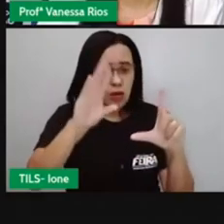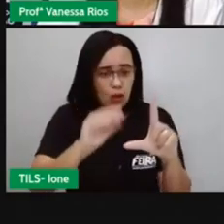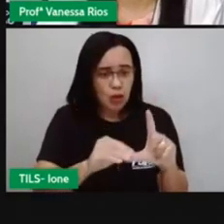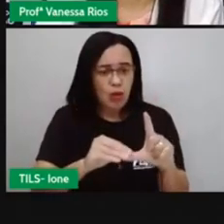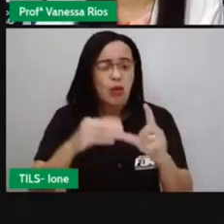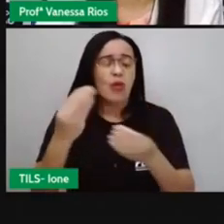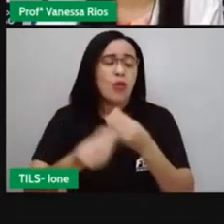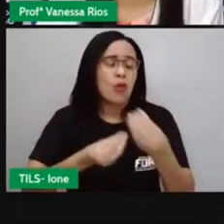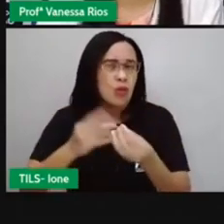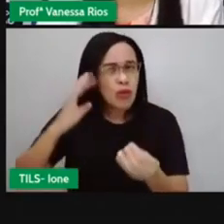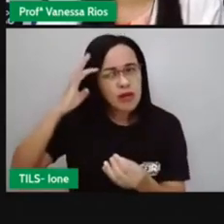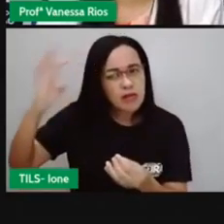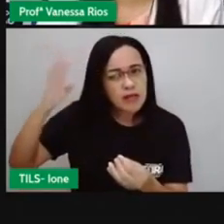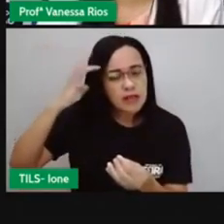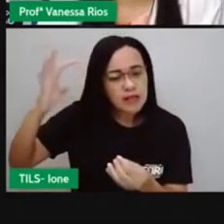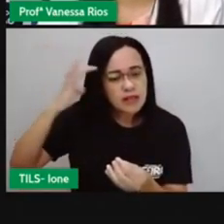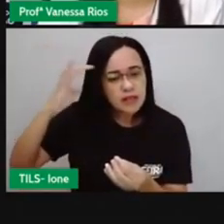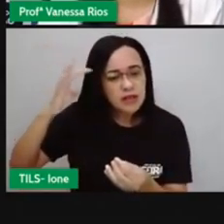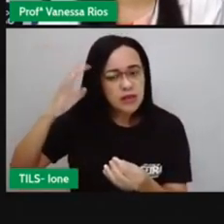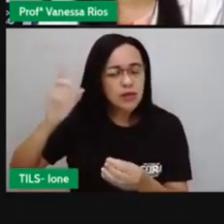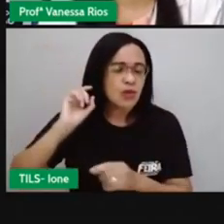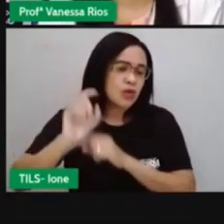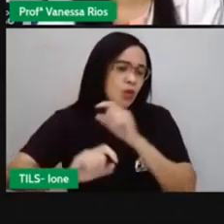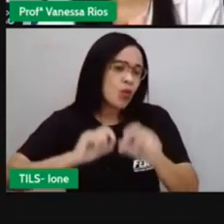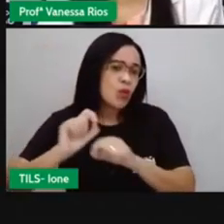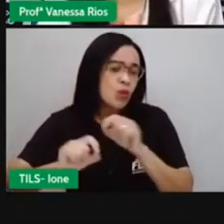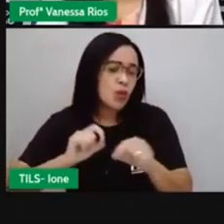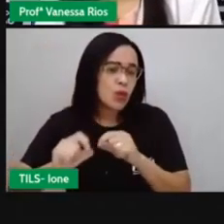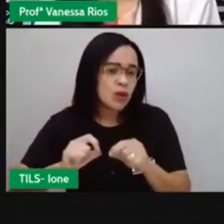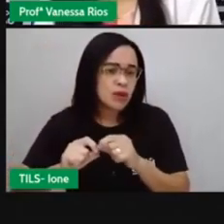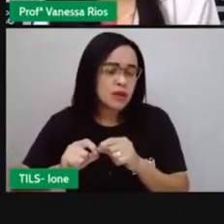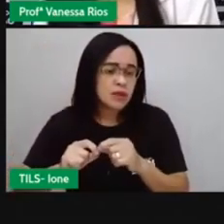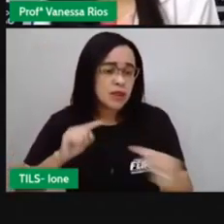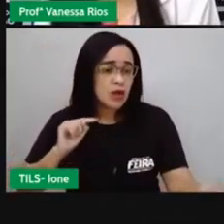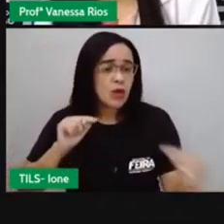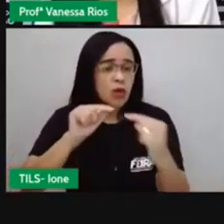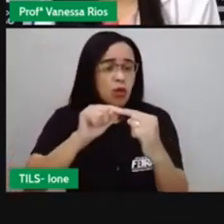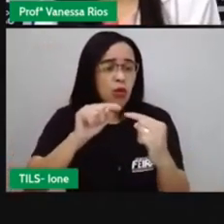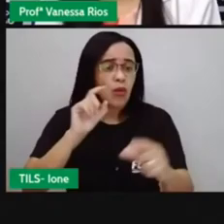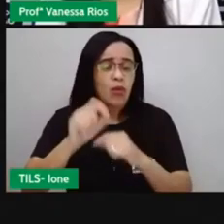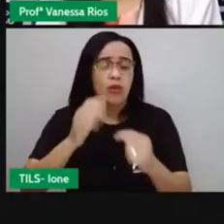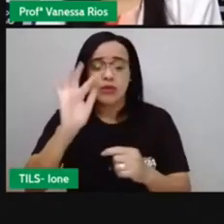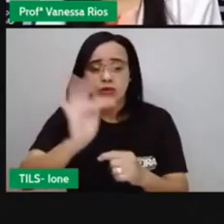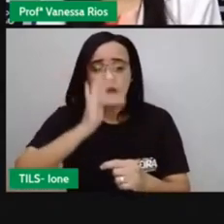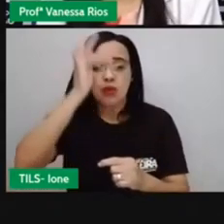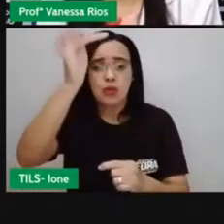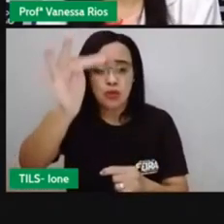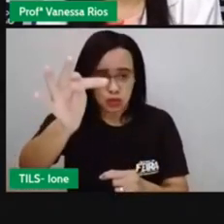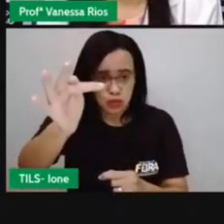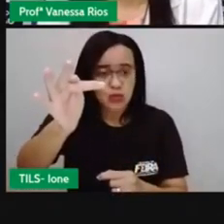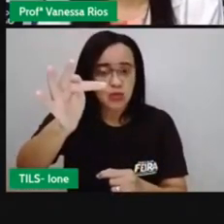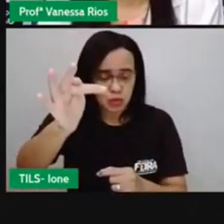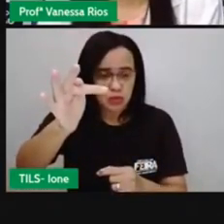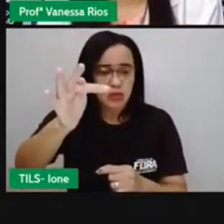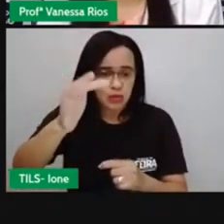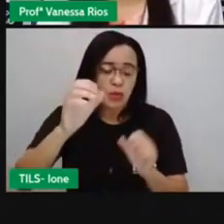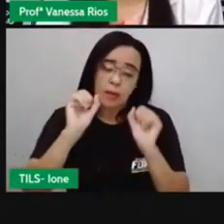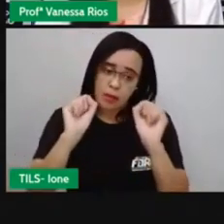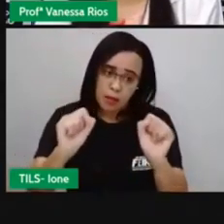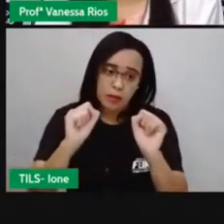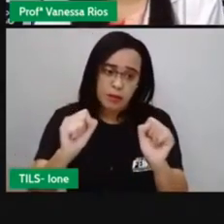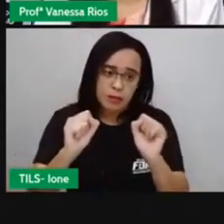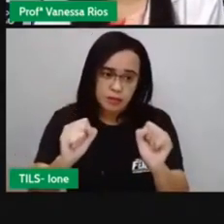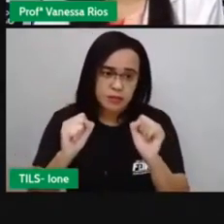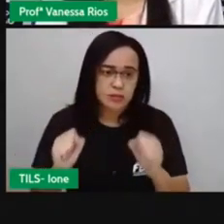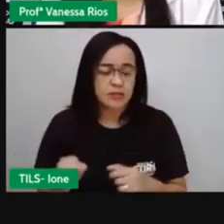para reflexões e também para traçar objetivos do futuro, de coisas que ainda vão acontecer